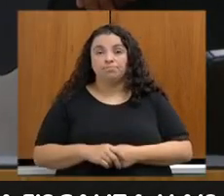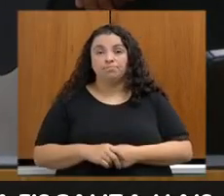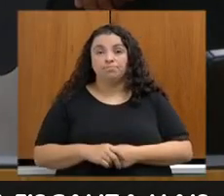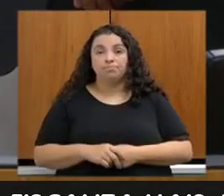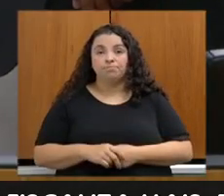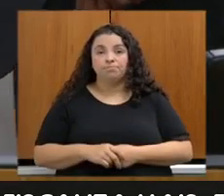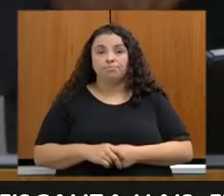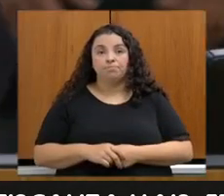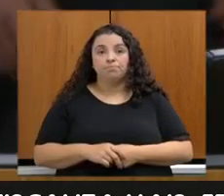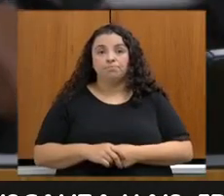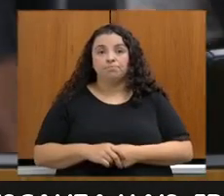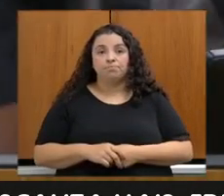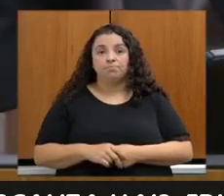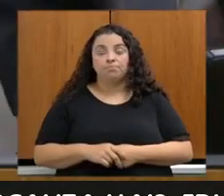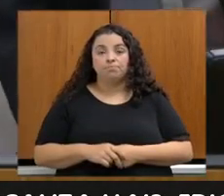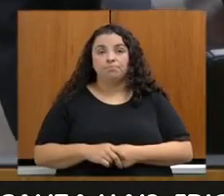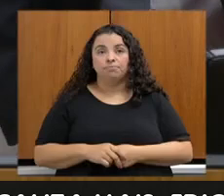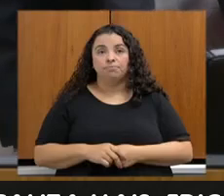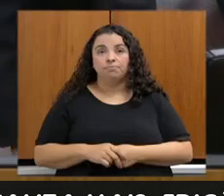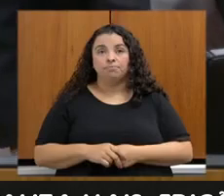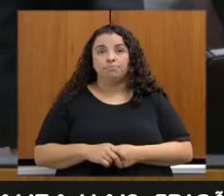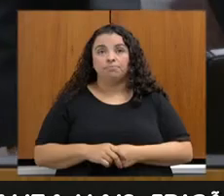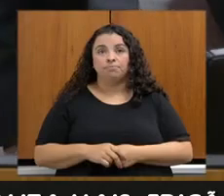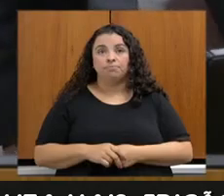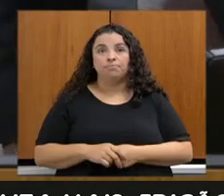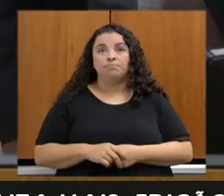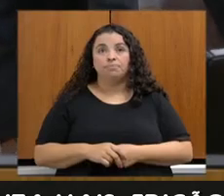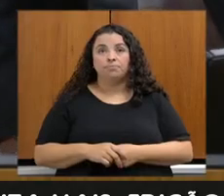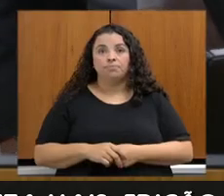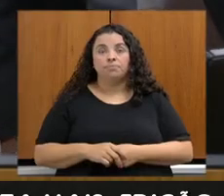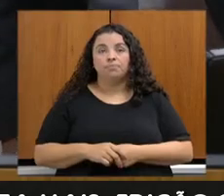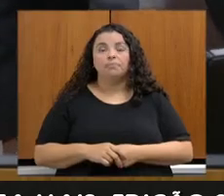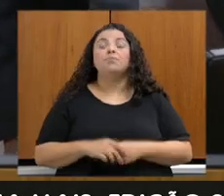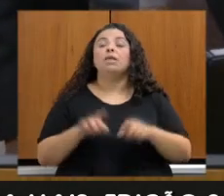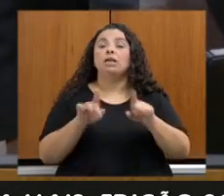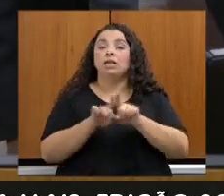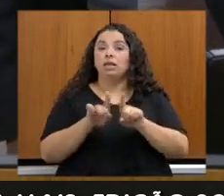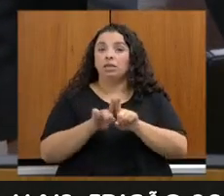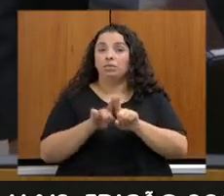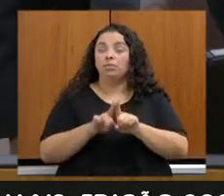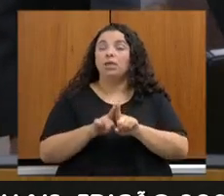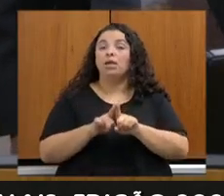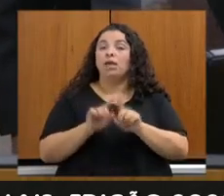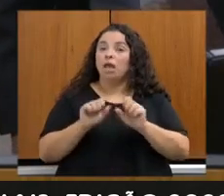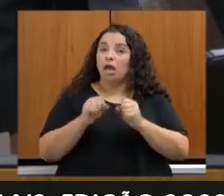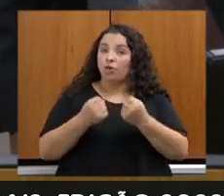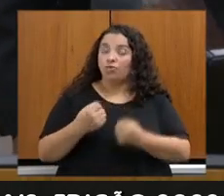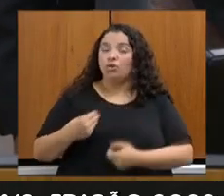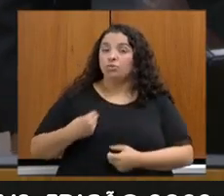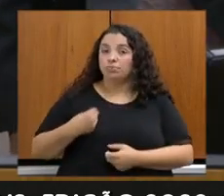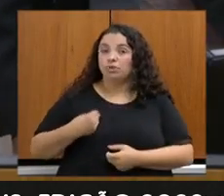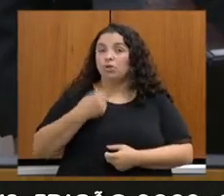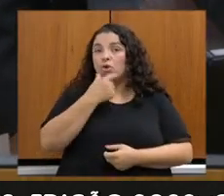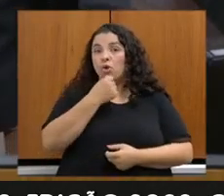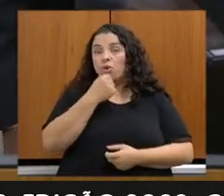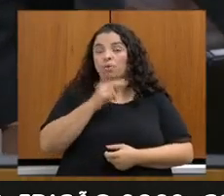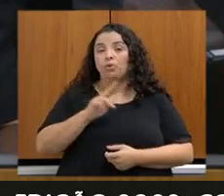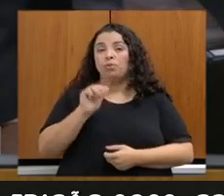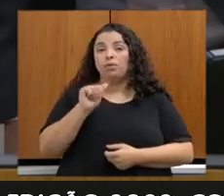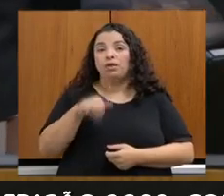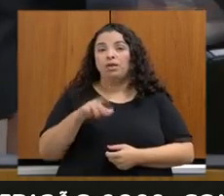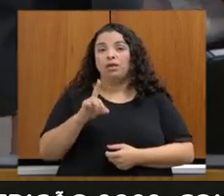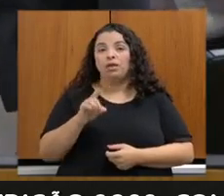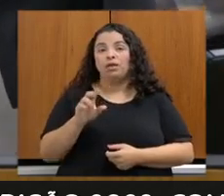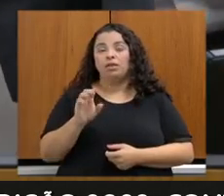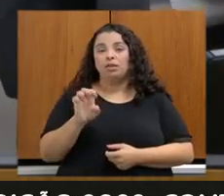aqui tem o Anderson. E confirmo também a presença do senhor Anderson Jesus de Paula, chefe